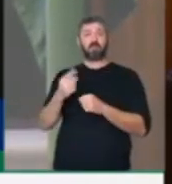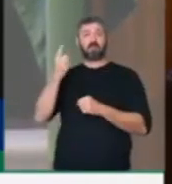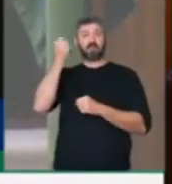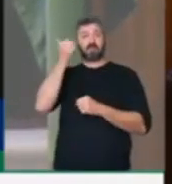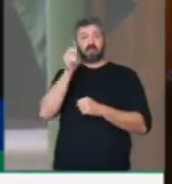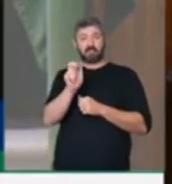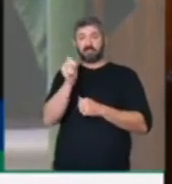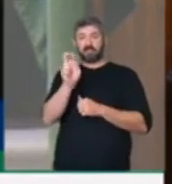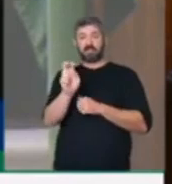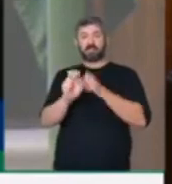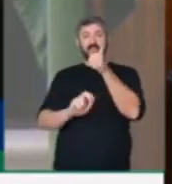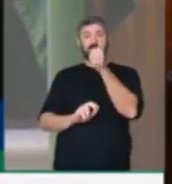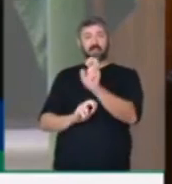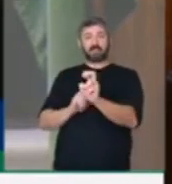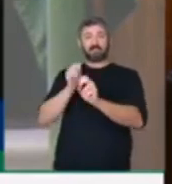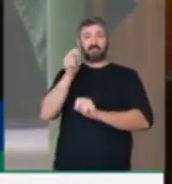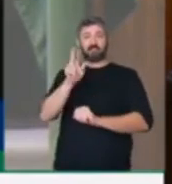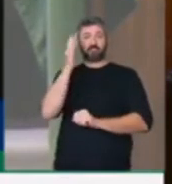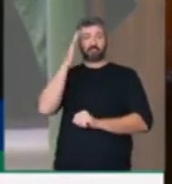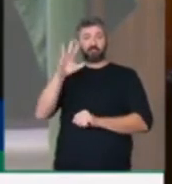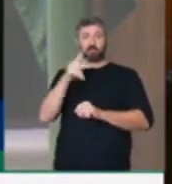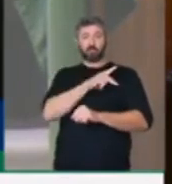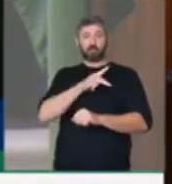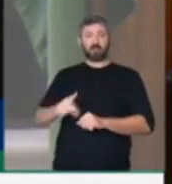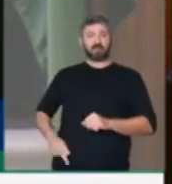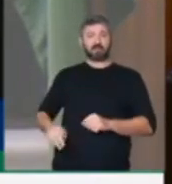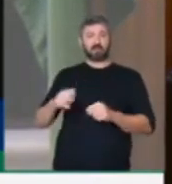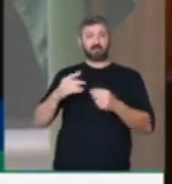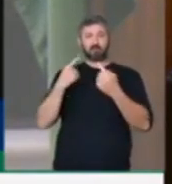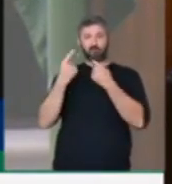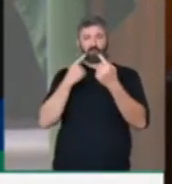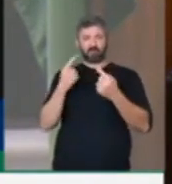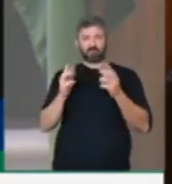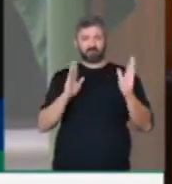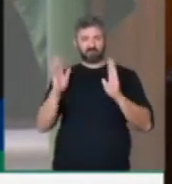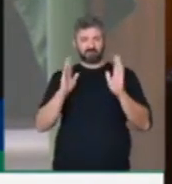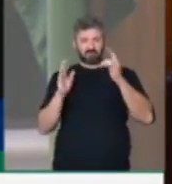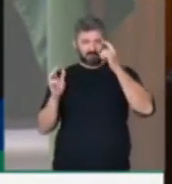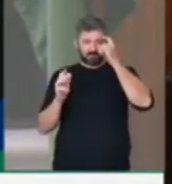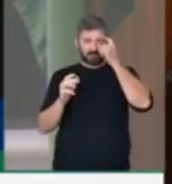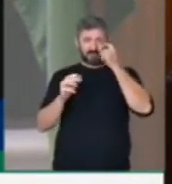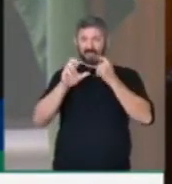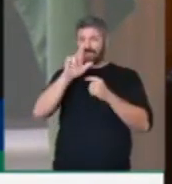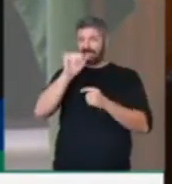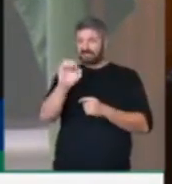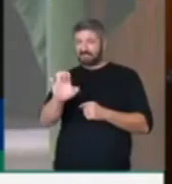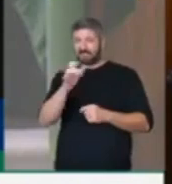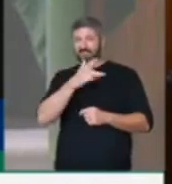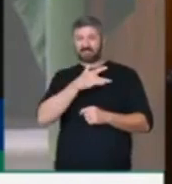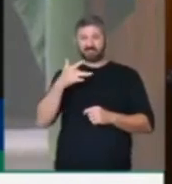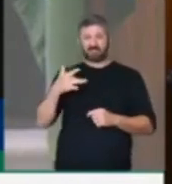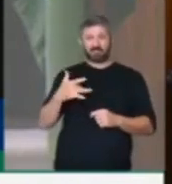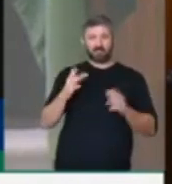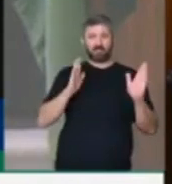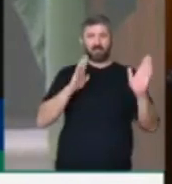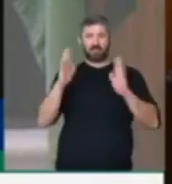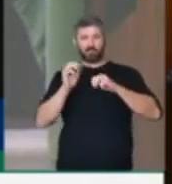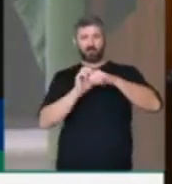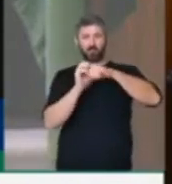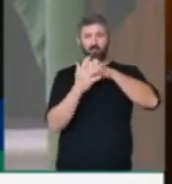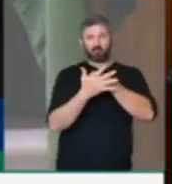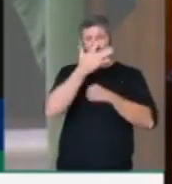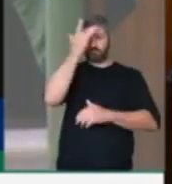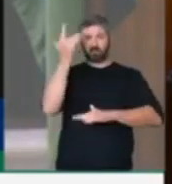dias com o presidente. Imaginou, senhor presidente, nós numa crise de saúde, numa pandemia, as pessoas